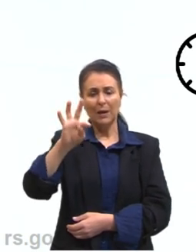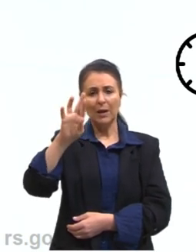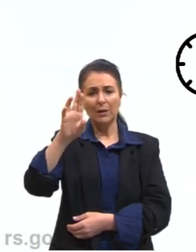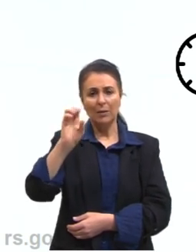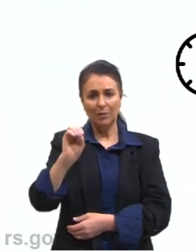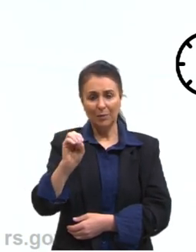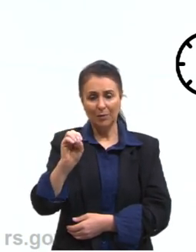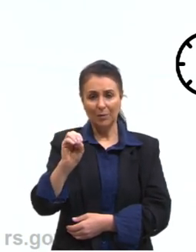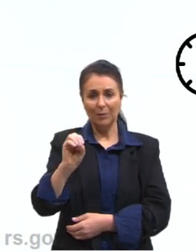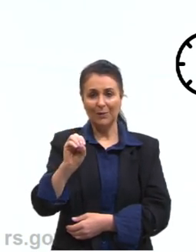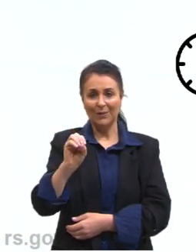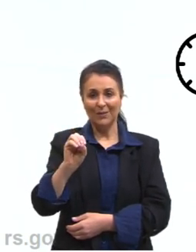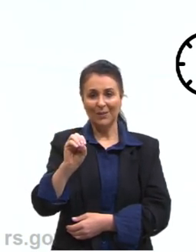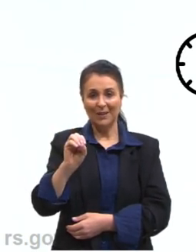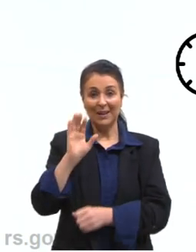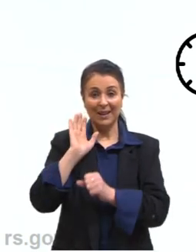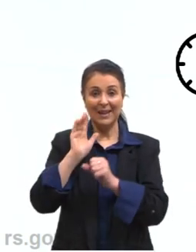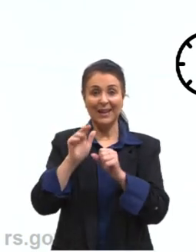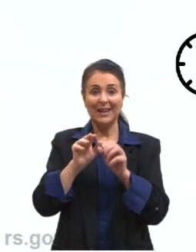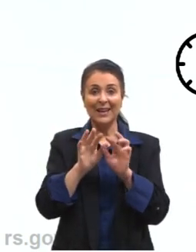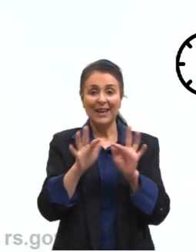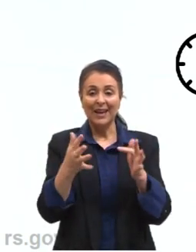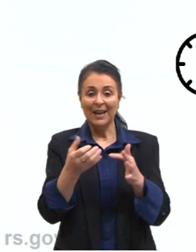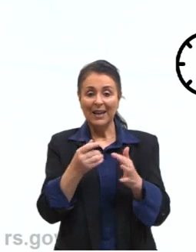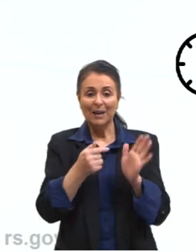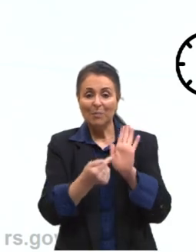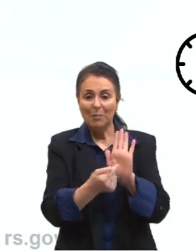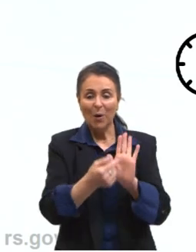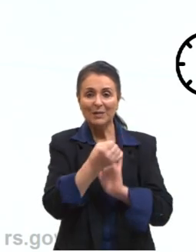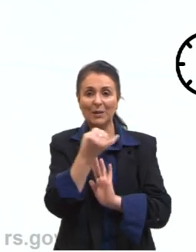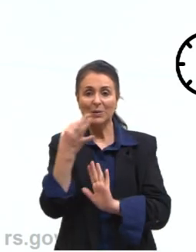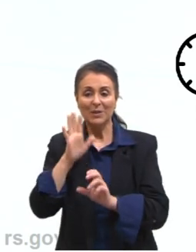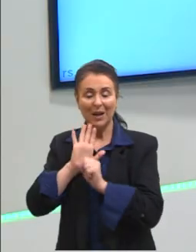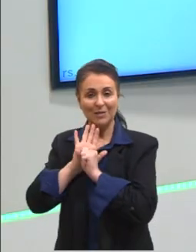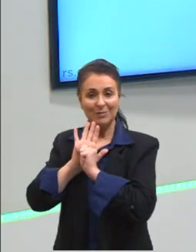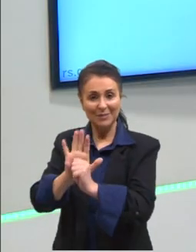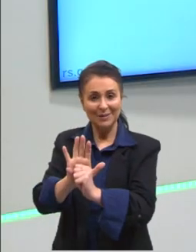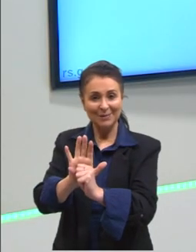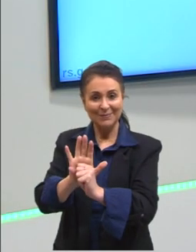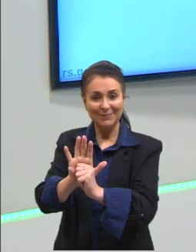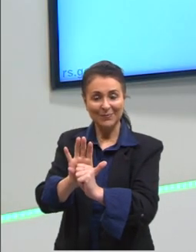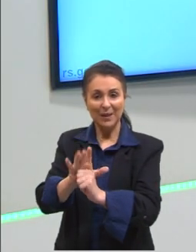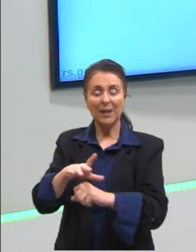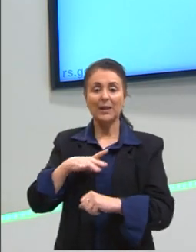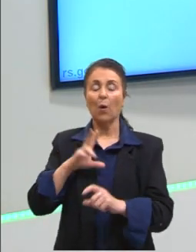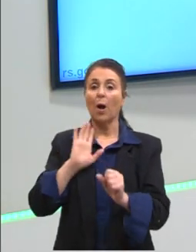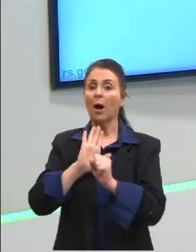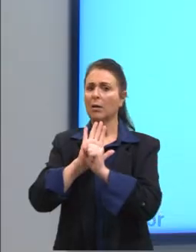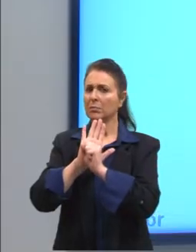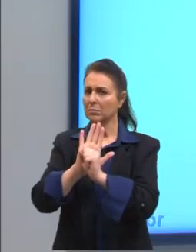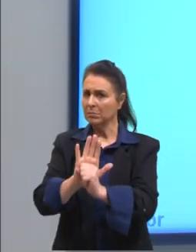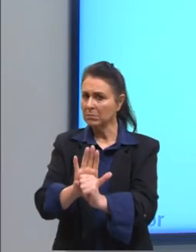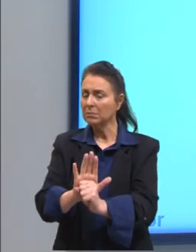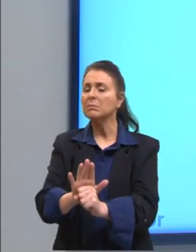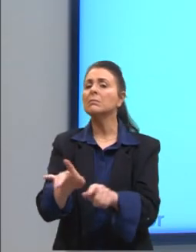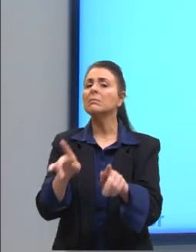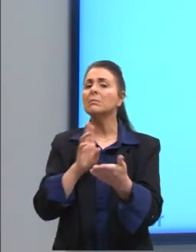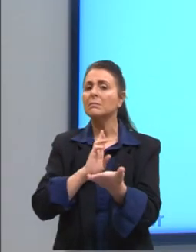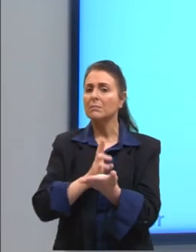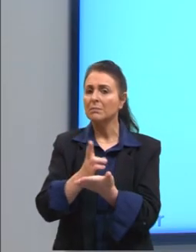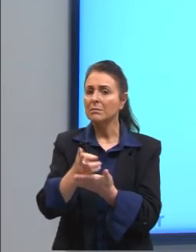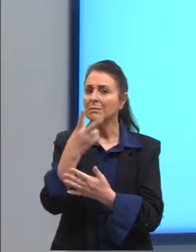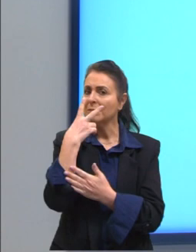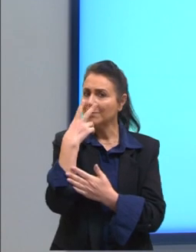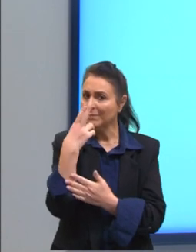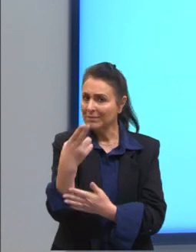bárica. Então, nesse processo aqui, nessa transformação, a pressão permanece constante. Agora,